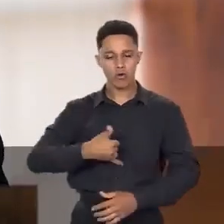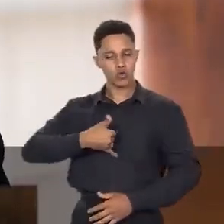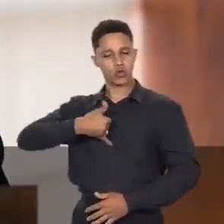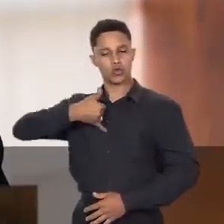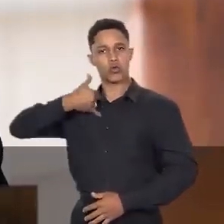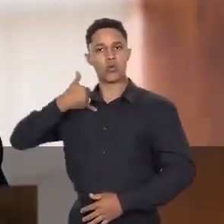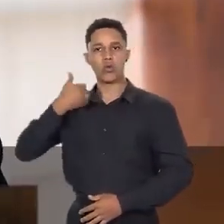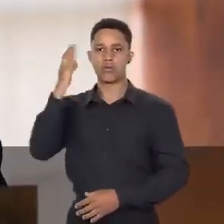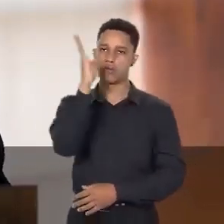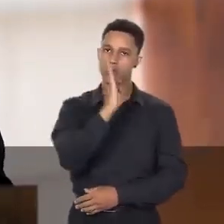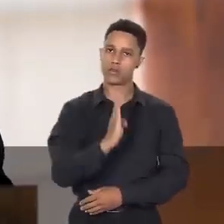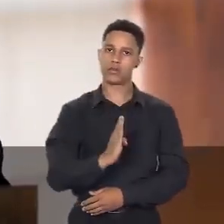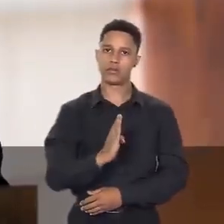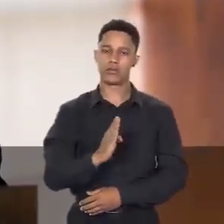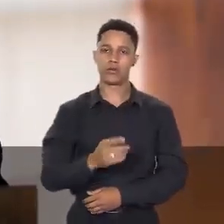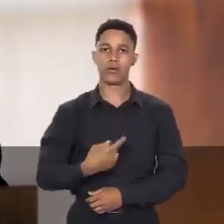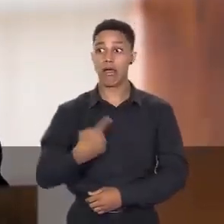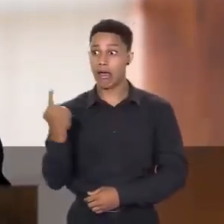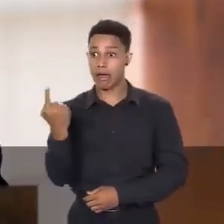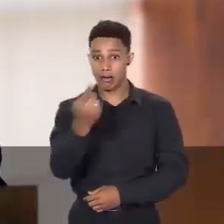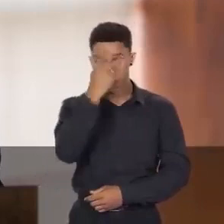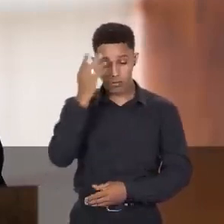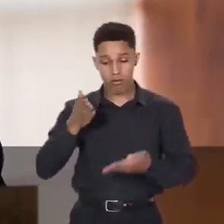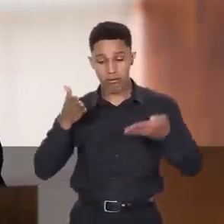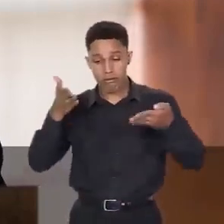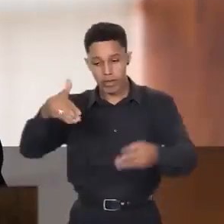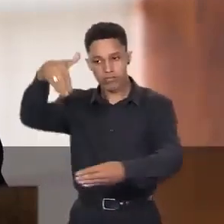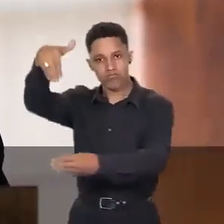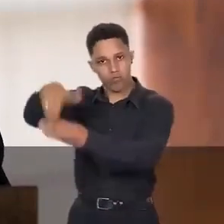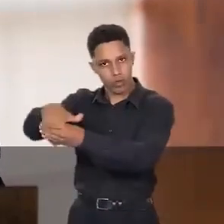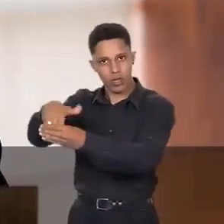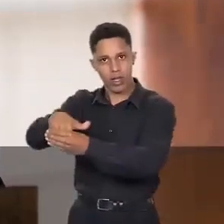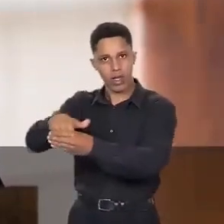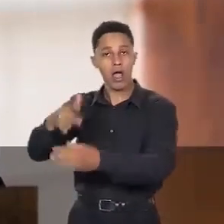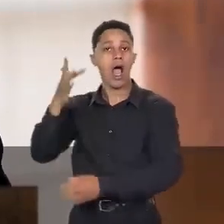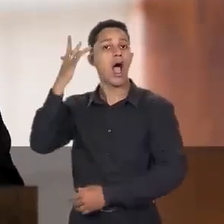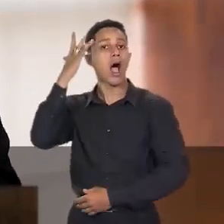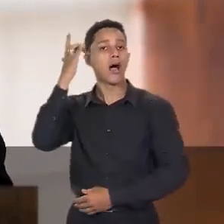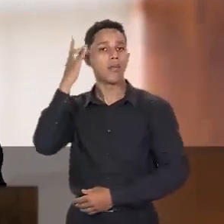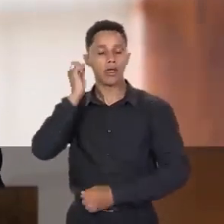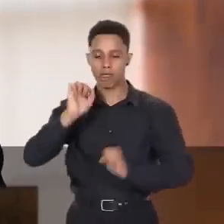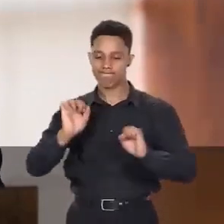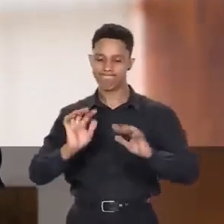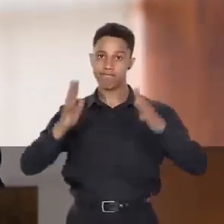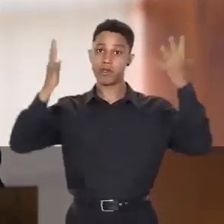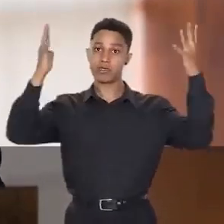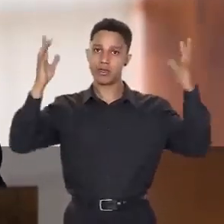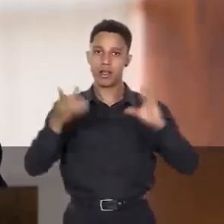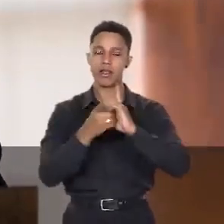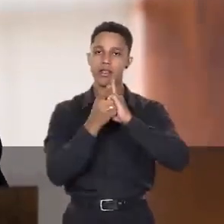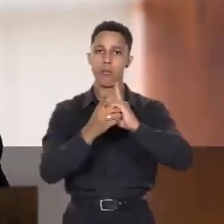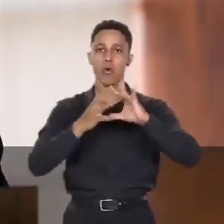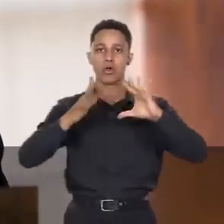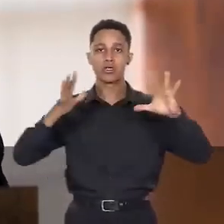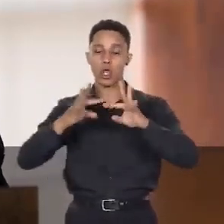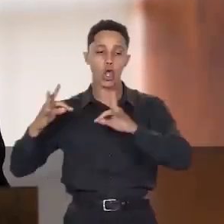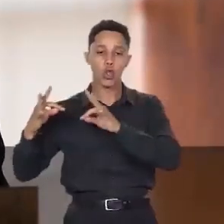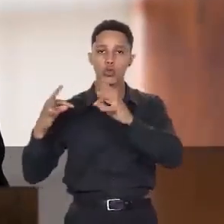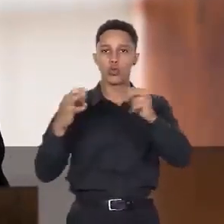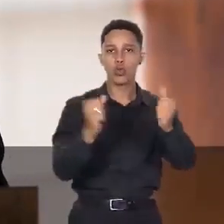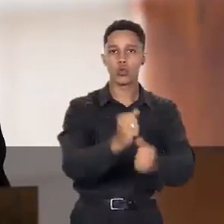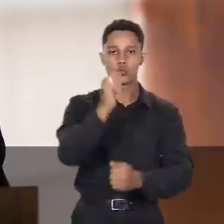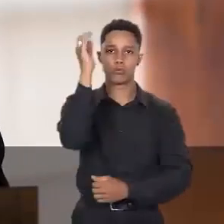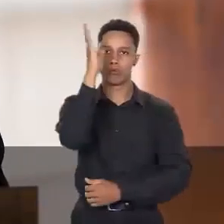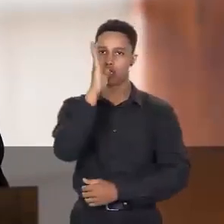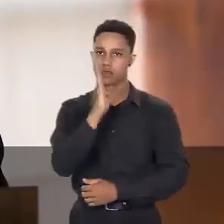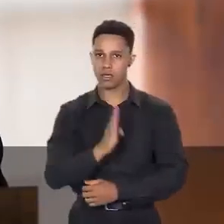orgulho nacional. Eleitoras e eleitores, amanhã a festa da democracia é de todos